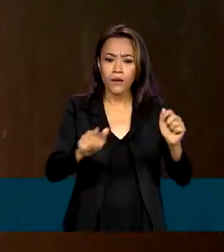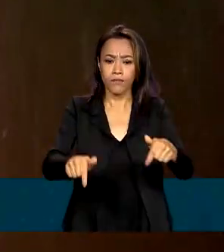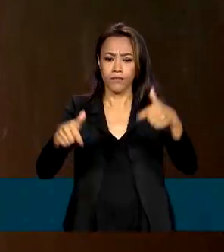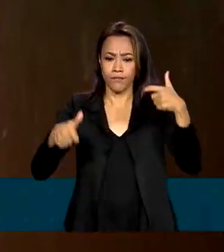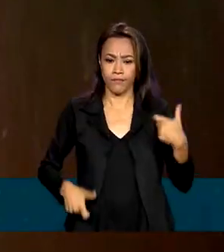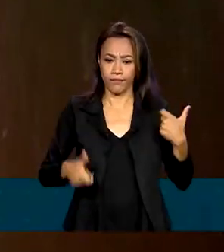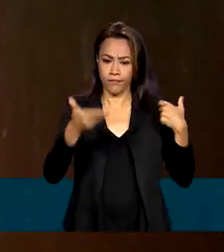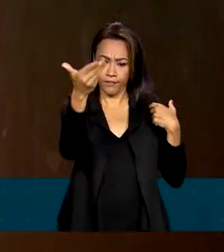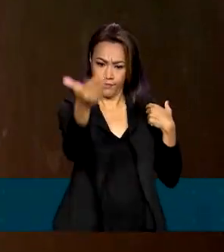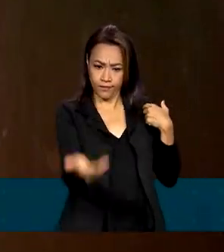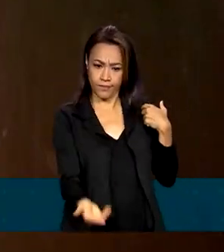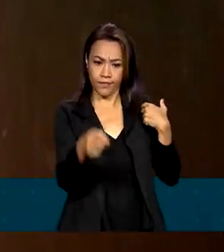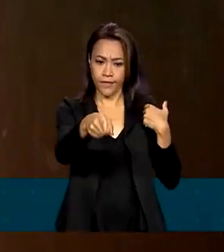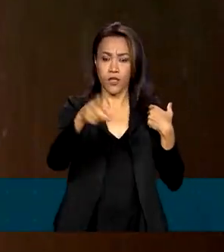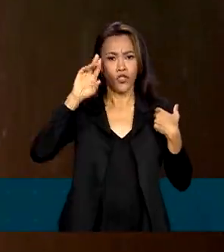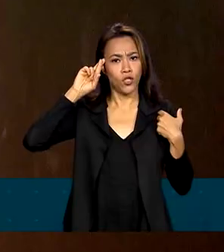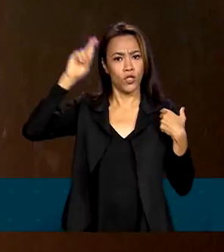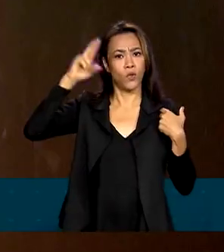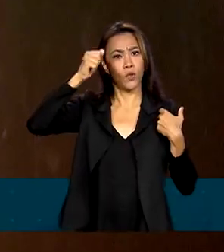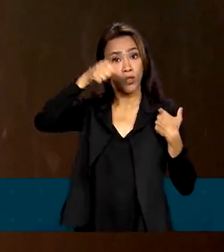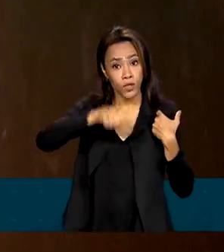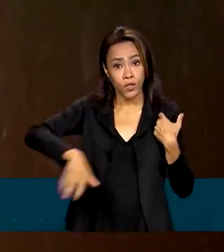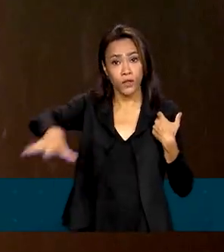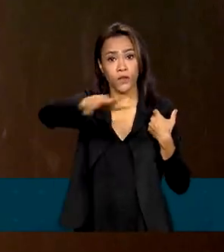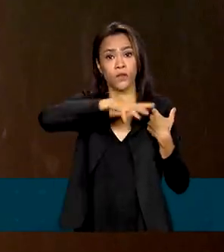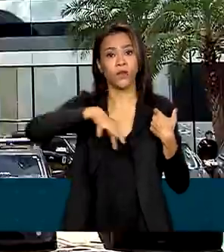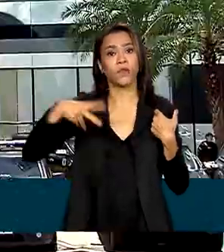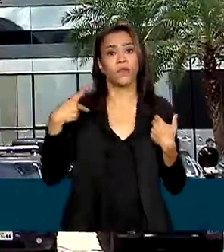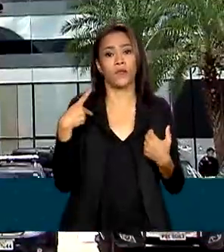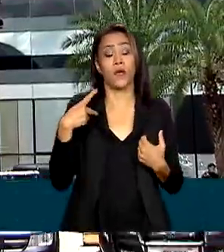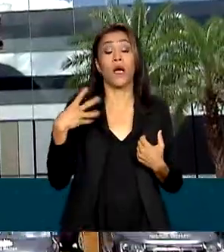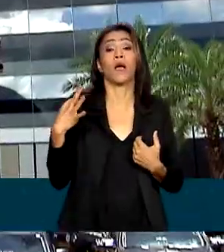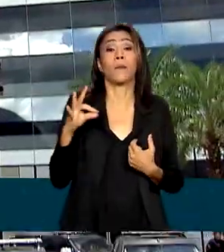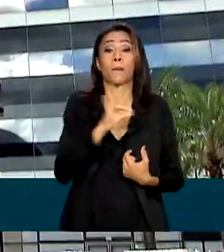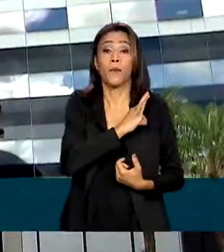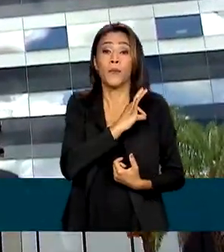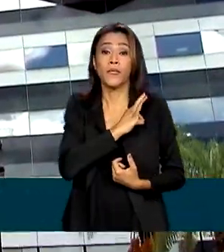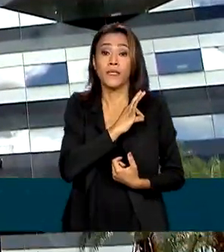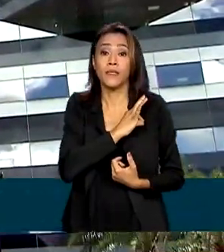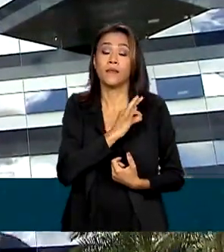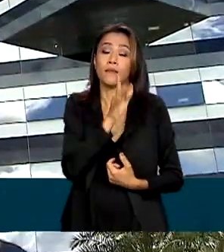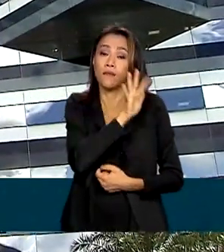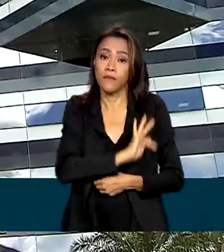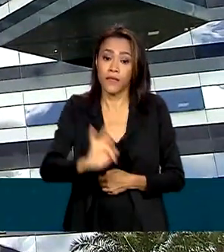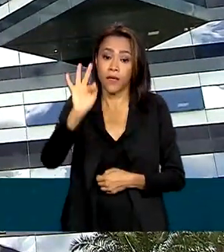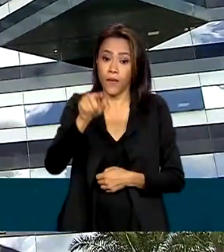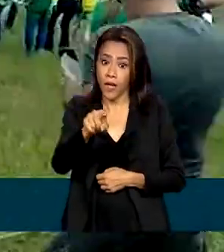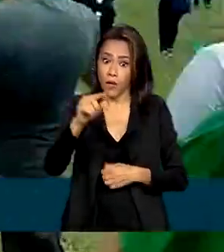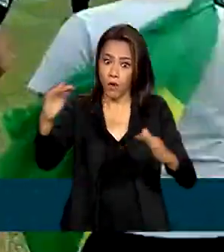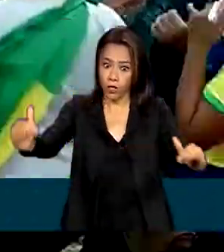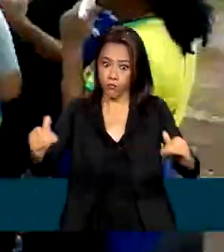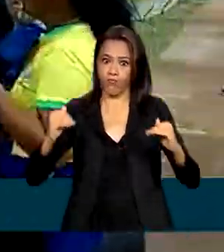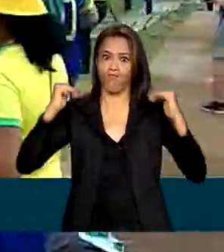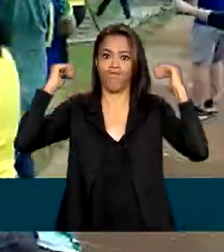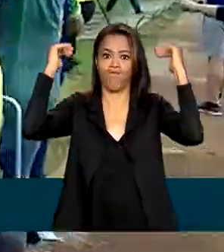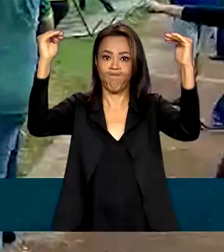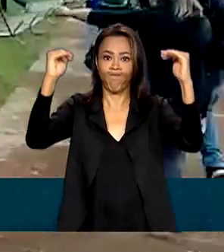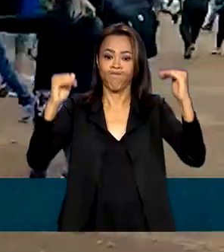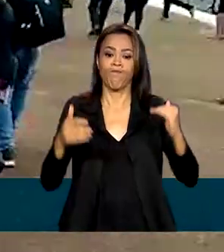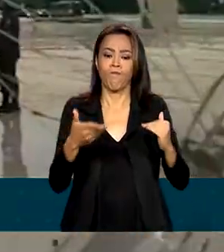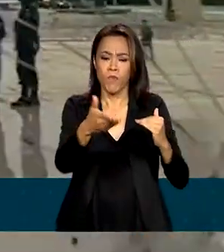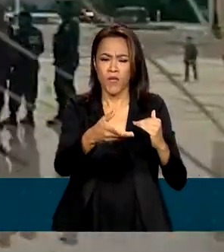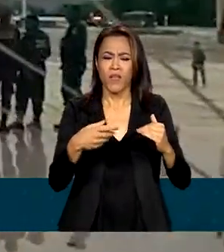Andrei Rodrigues, como diretor-geral da Polícia Federal, o cargo mais alto da organização. Os atos